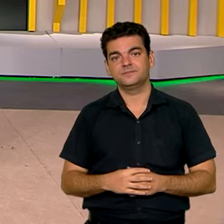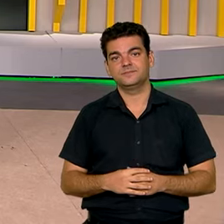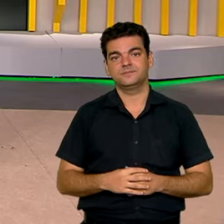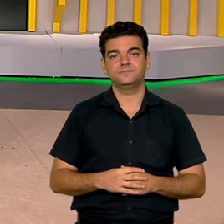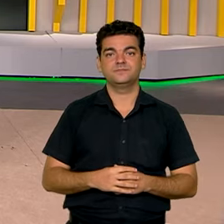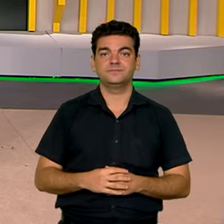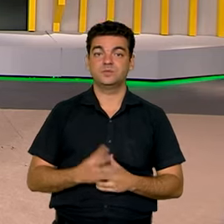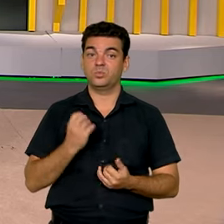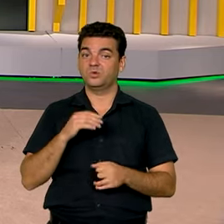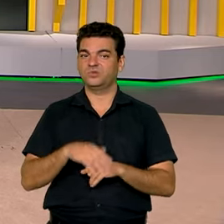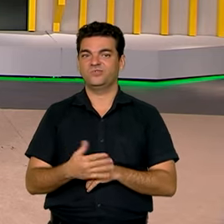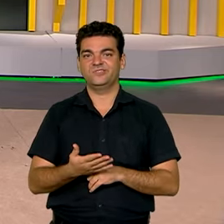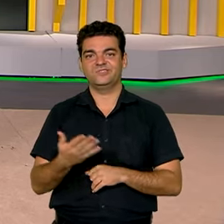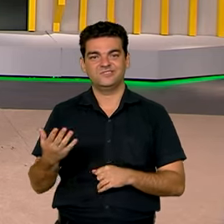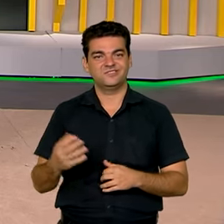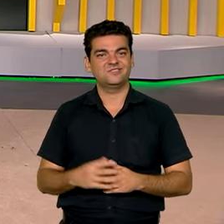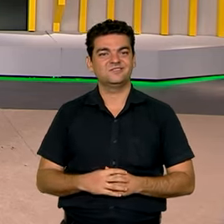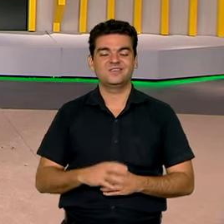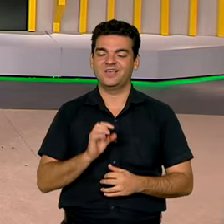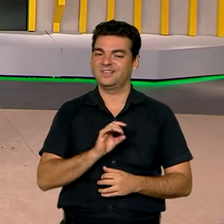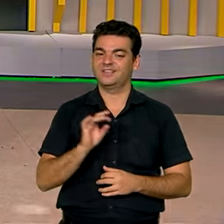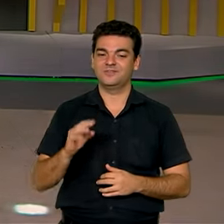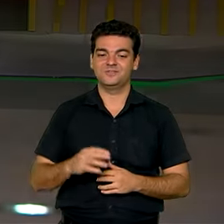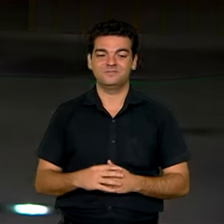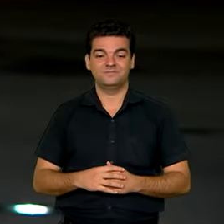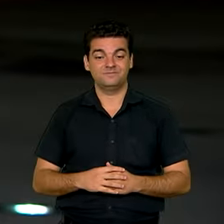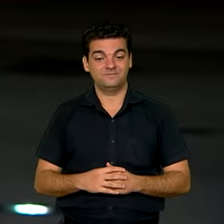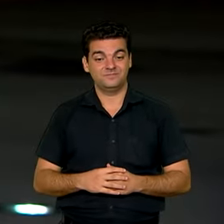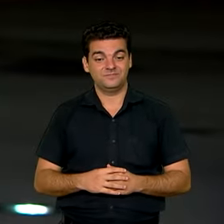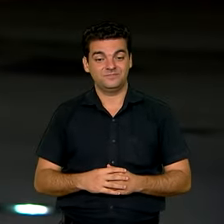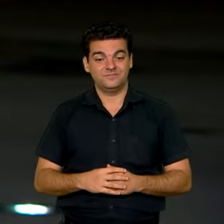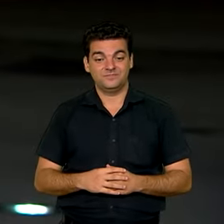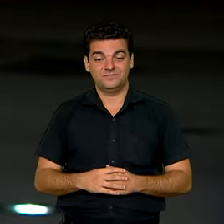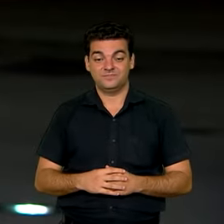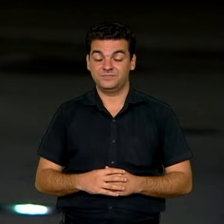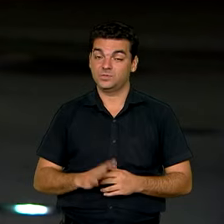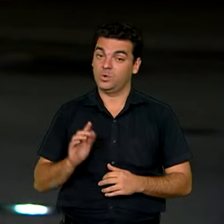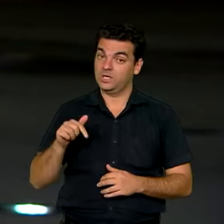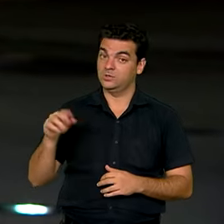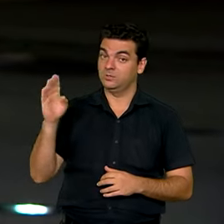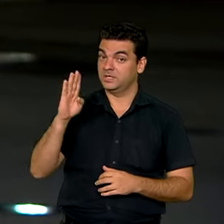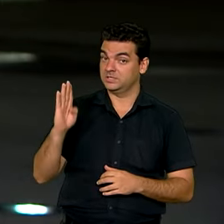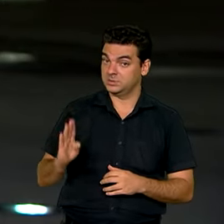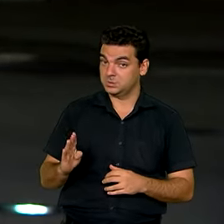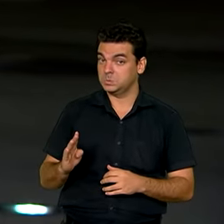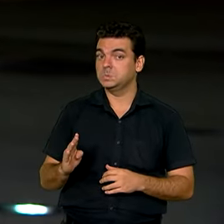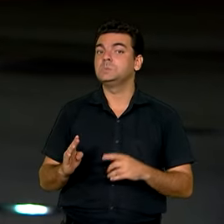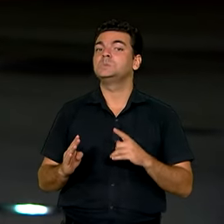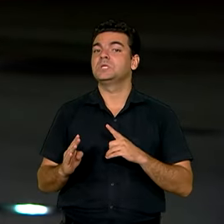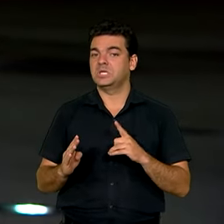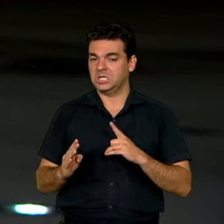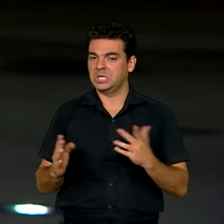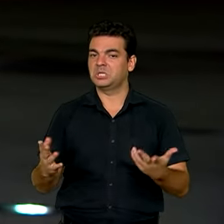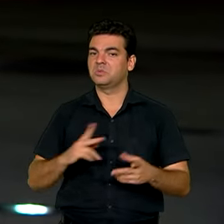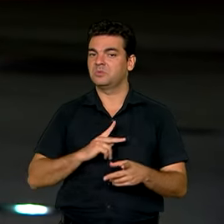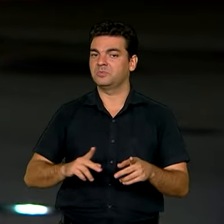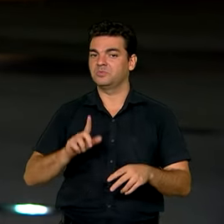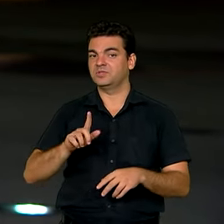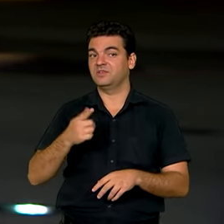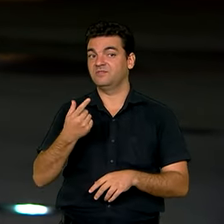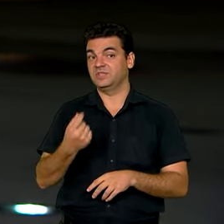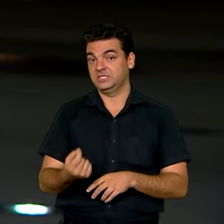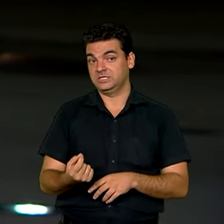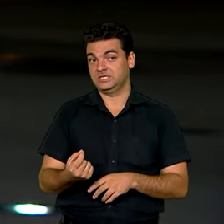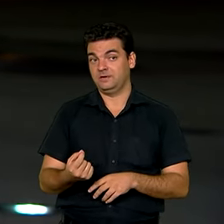Boa noite, Roberto, Ano, uma boa noite a todos que nos assistem. Olha, o Brasil trouxe para a presidência do G20,